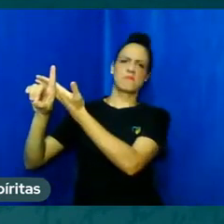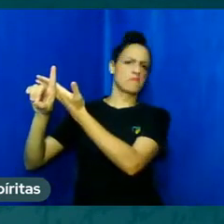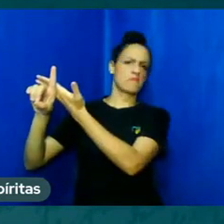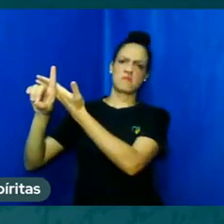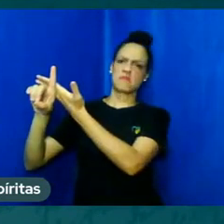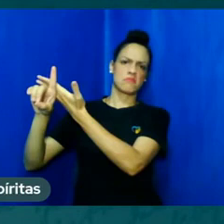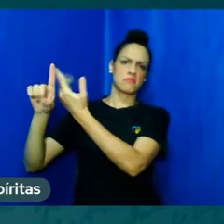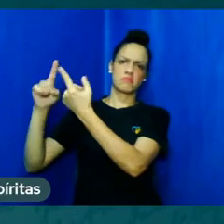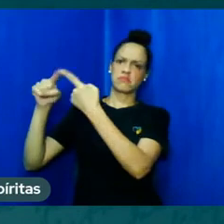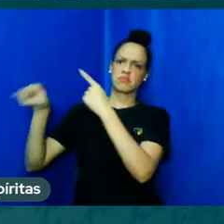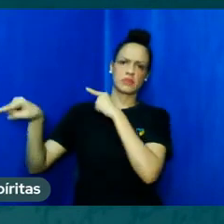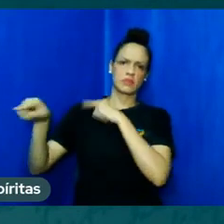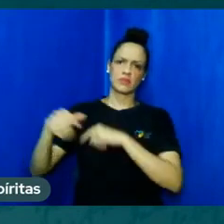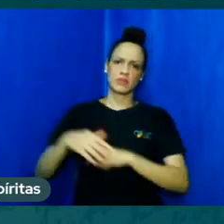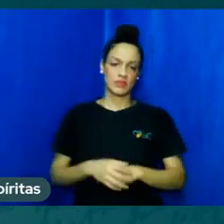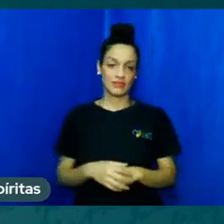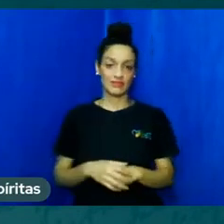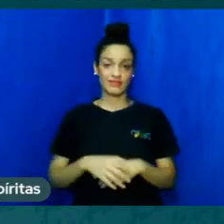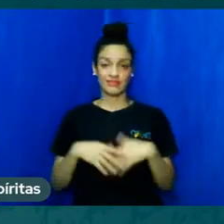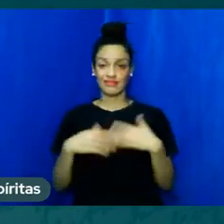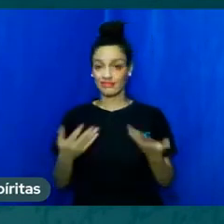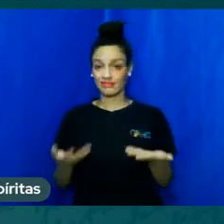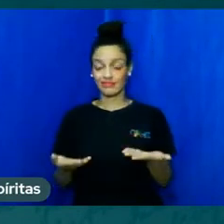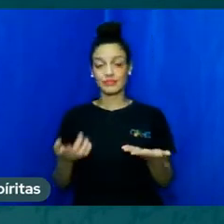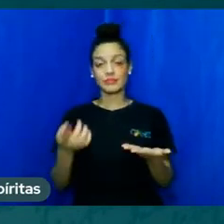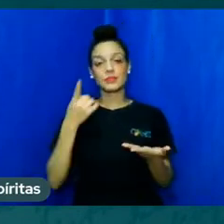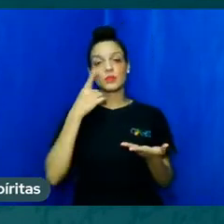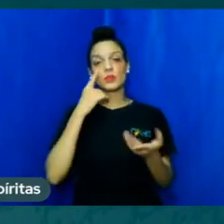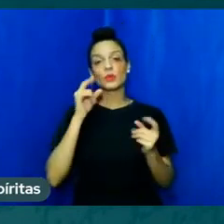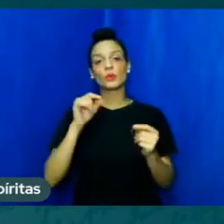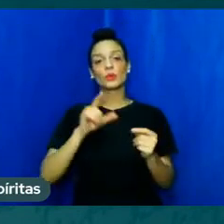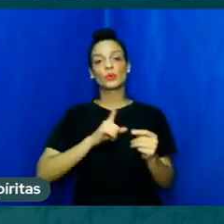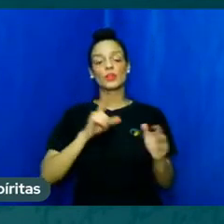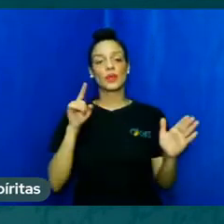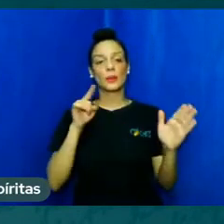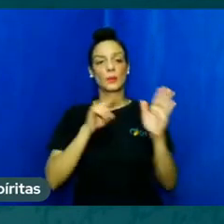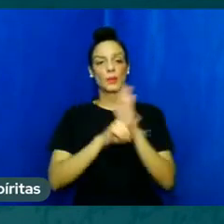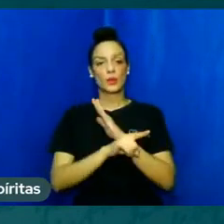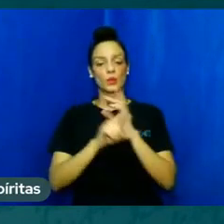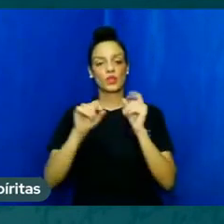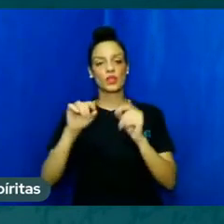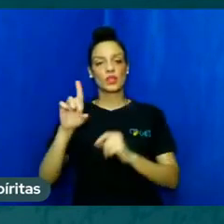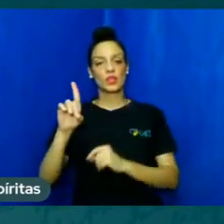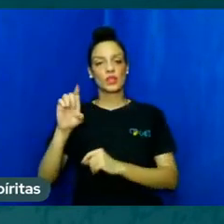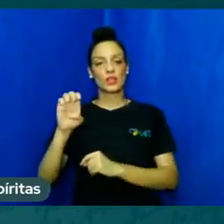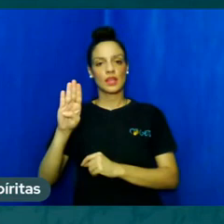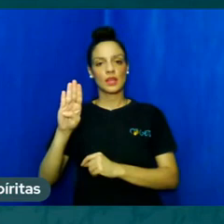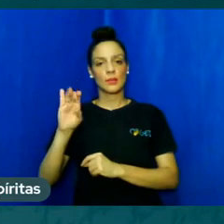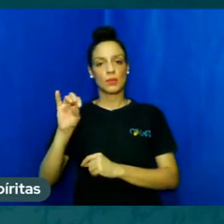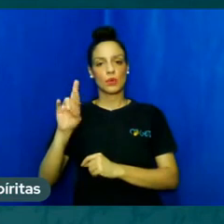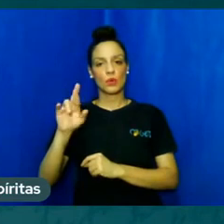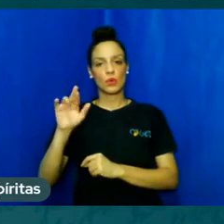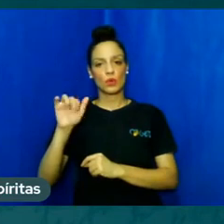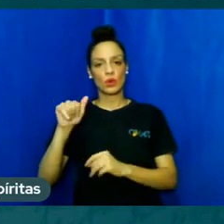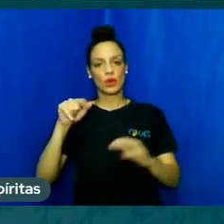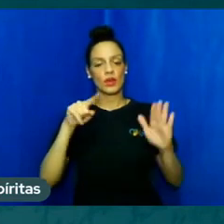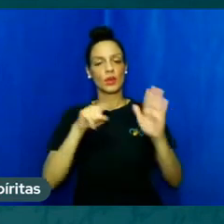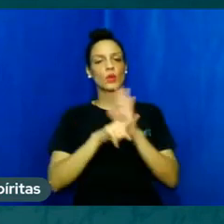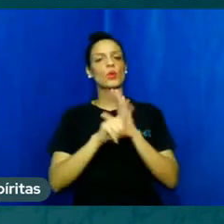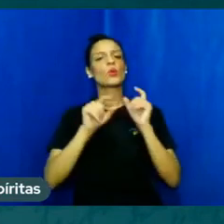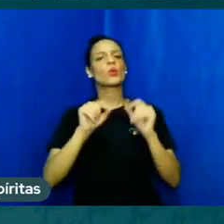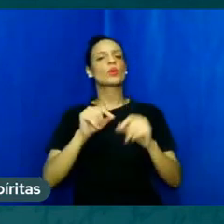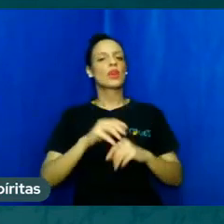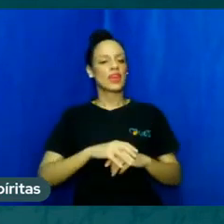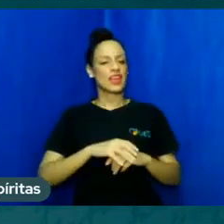perguntinha para o Simão, que foi feita às 21h48, pela Deborah Brough, já foi feita, a alma é um encarnado?